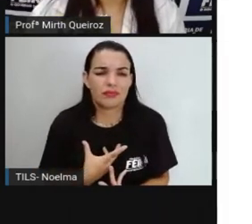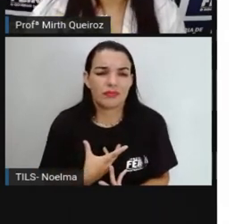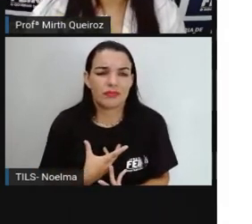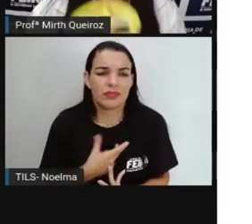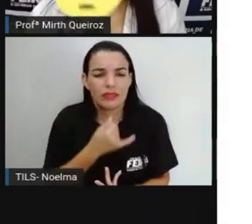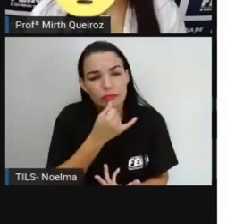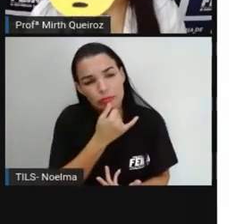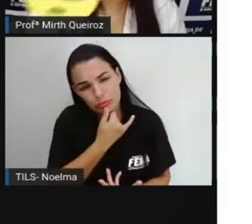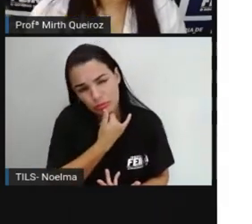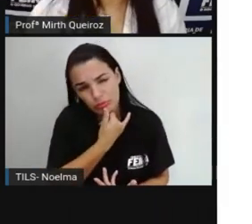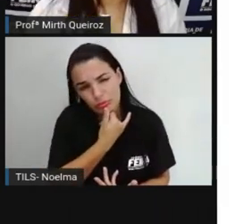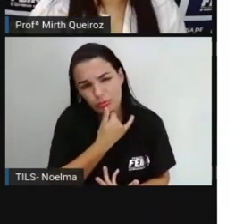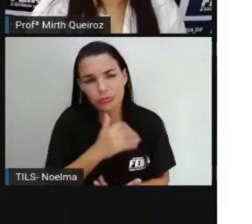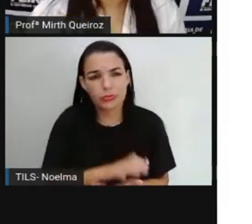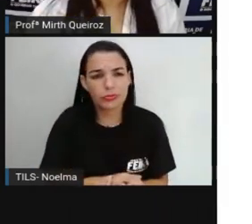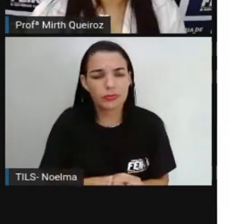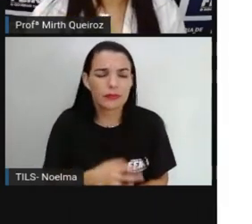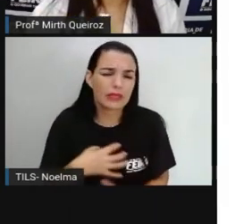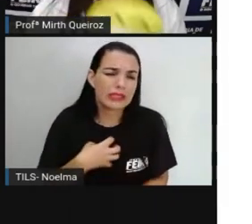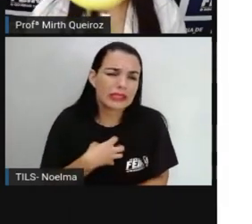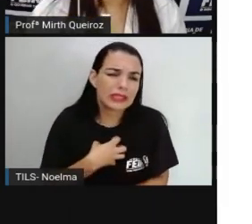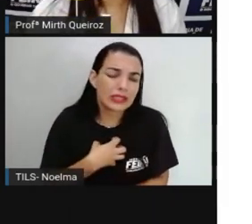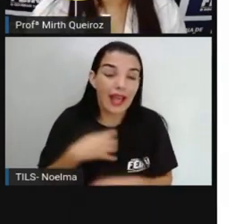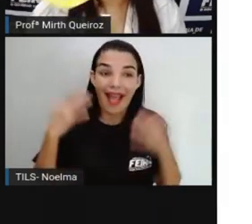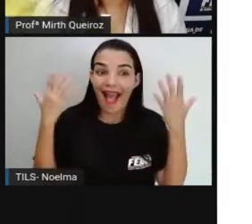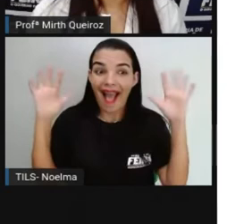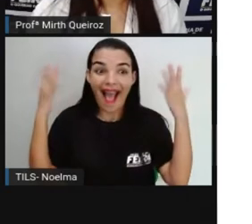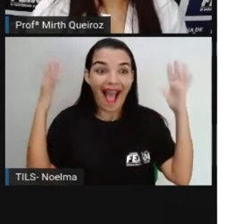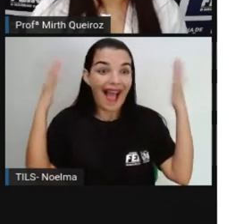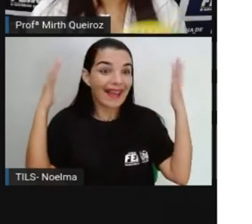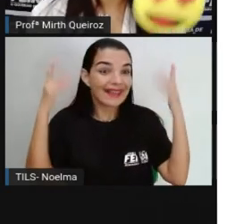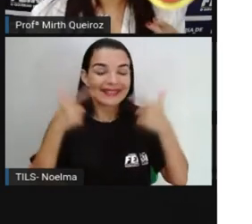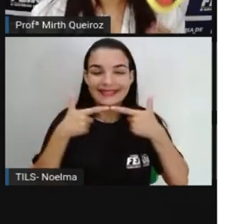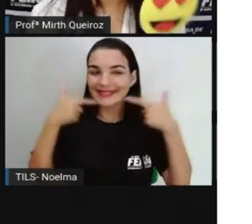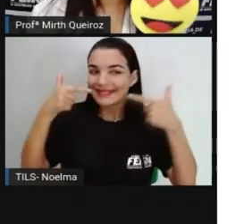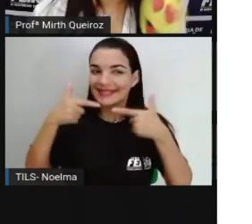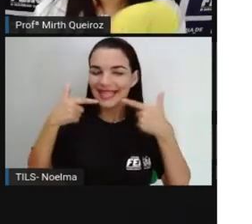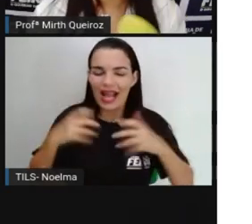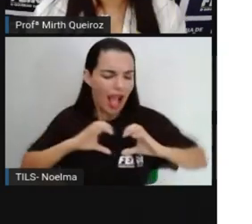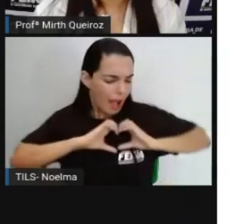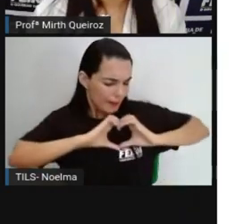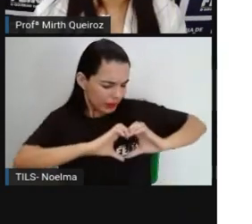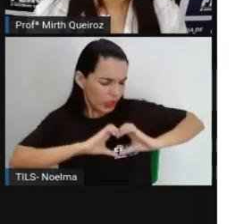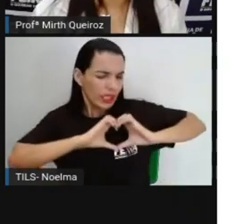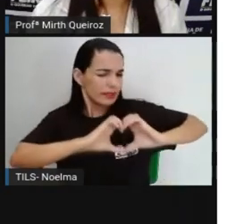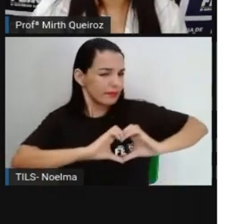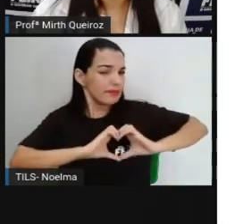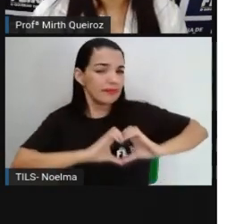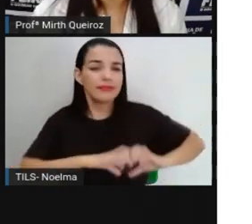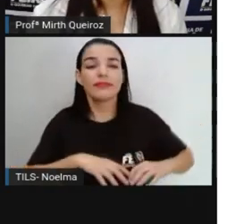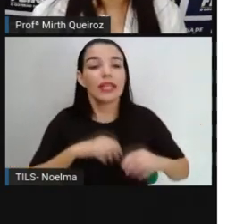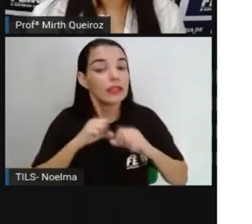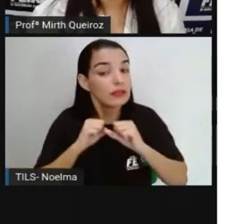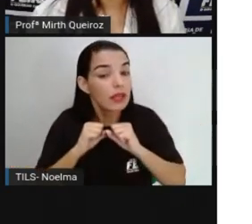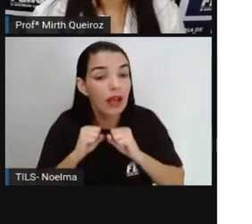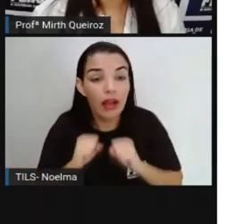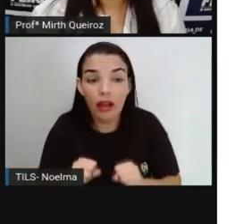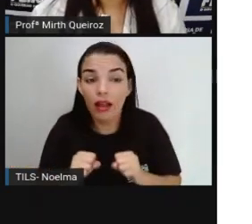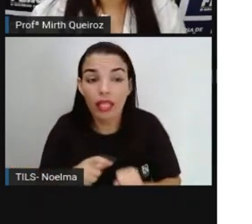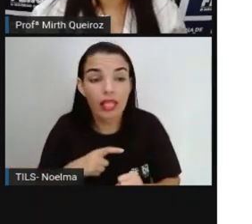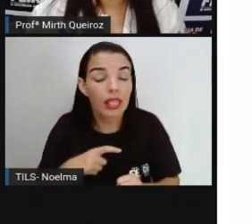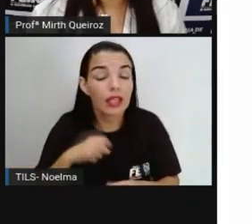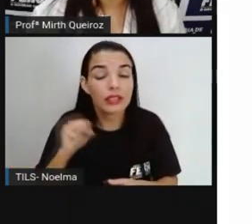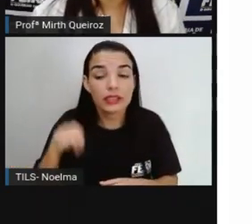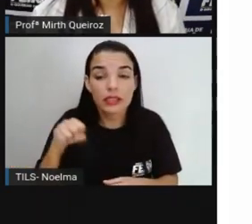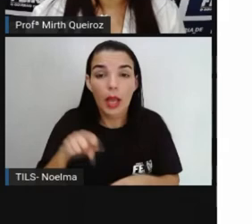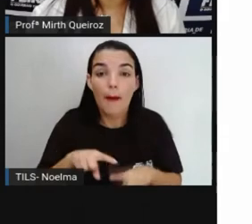Tristeza Você sentir Alegria Você se apaixonar Por algo Alguém Tudo isso é válido Agora